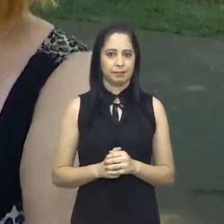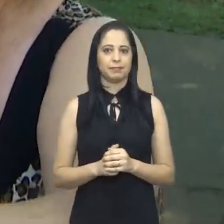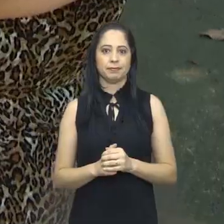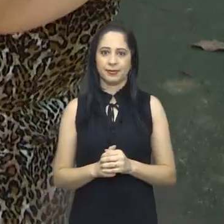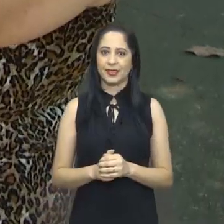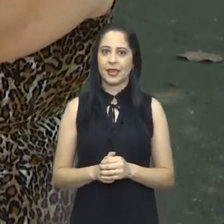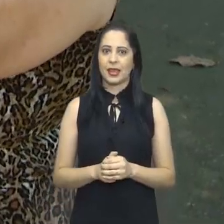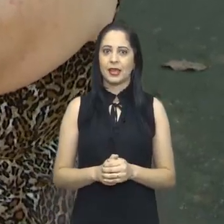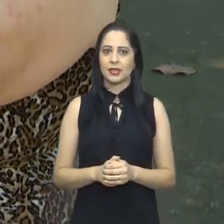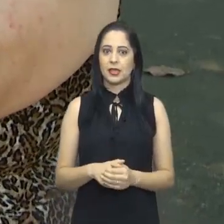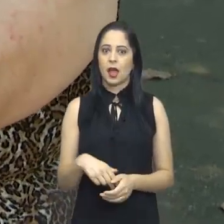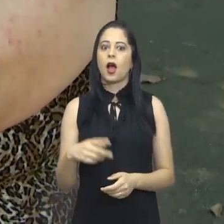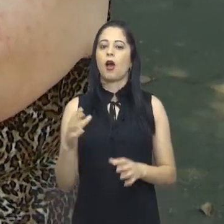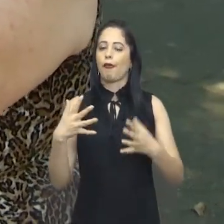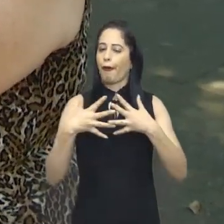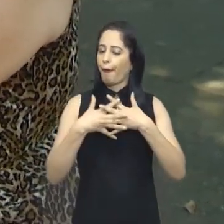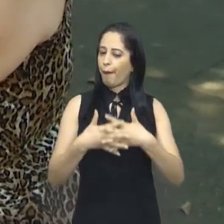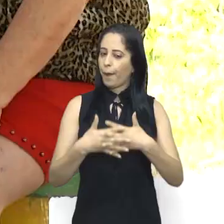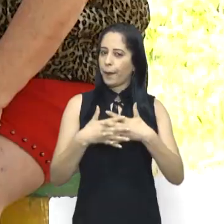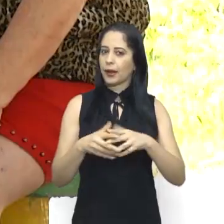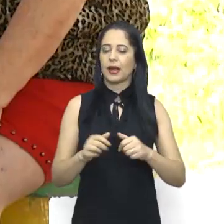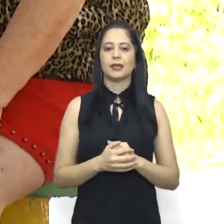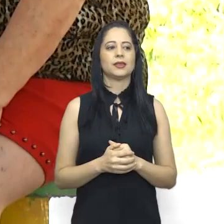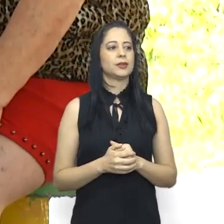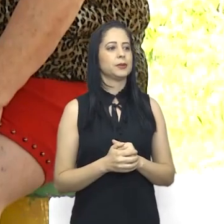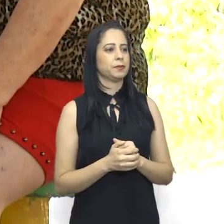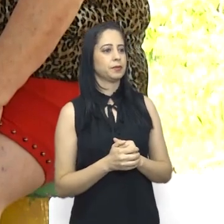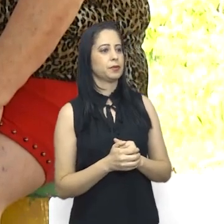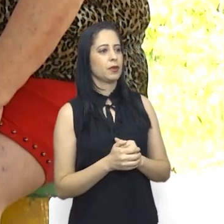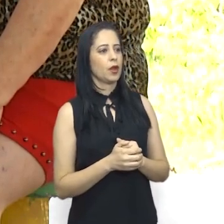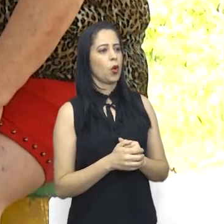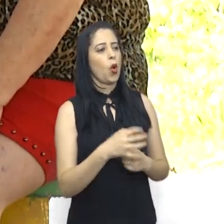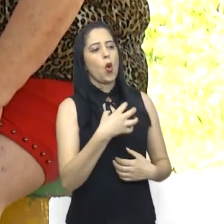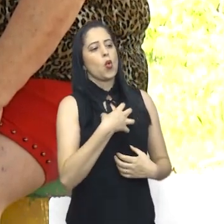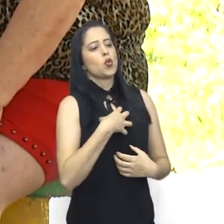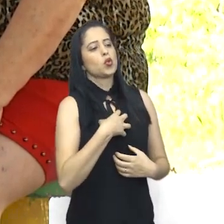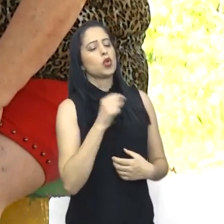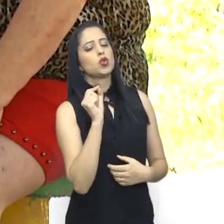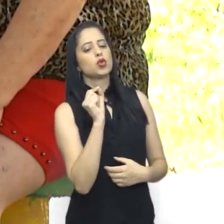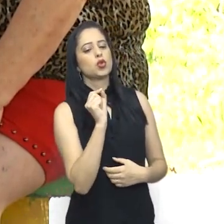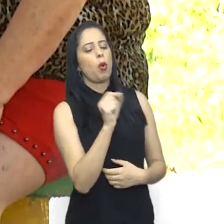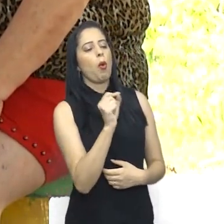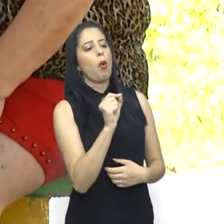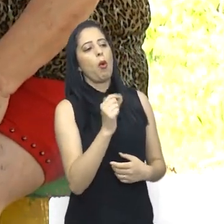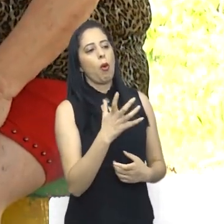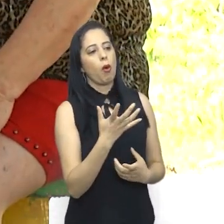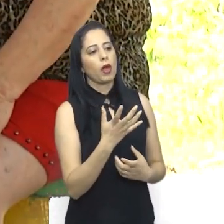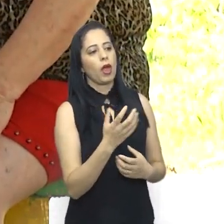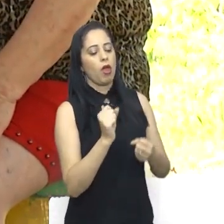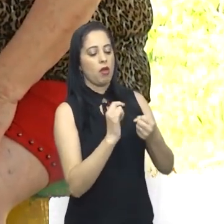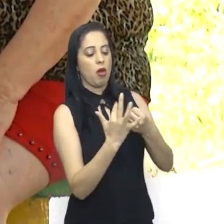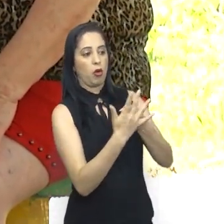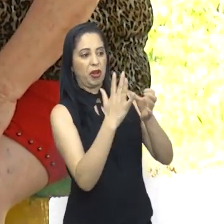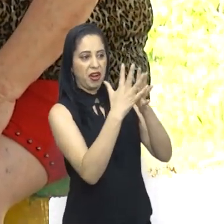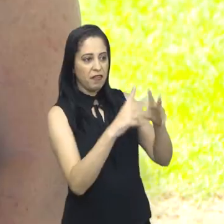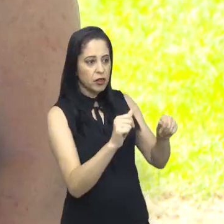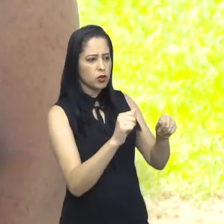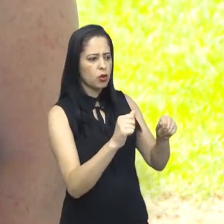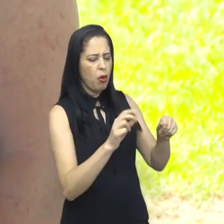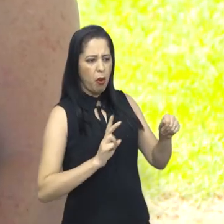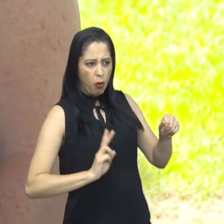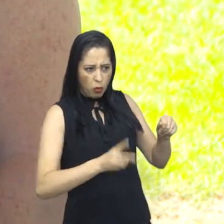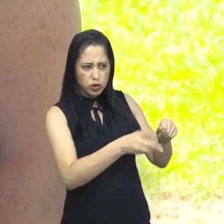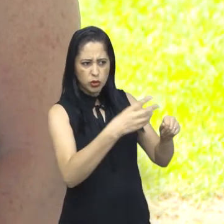Natália, também foi complicado. Quais foram os sintomas que a senhora teve pós-Covid? O a senhora sentiu depois que passou a doença?